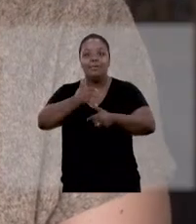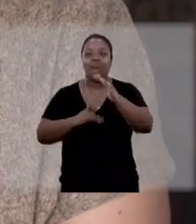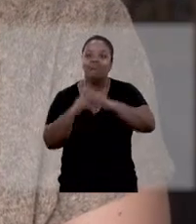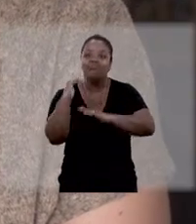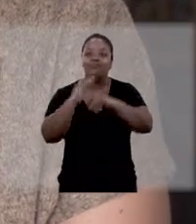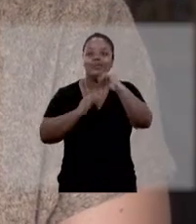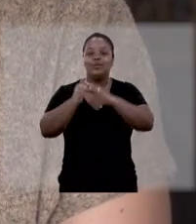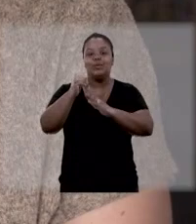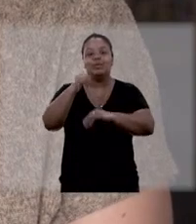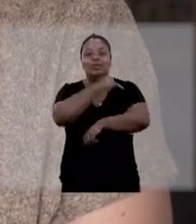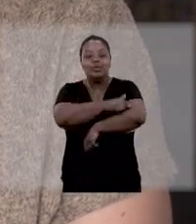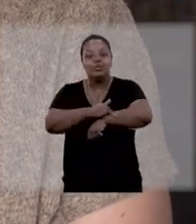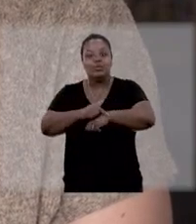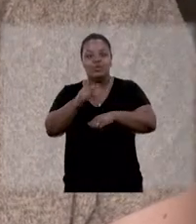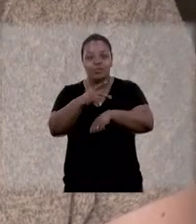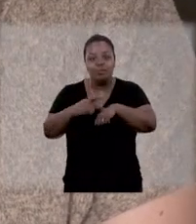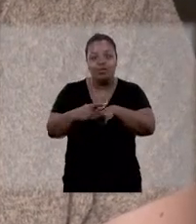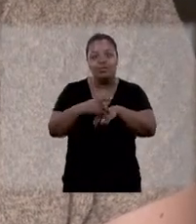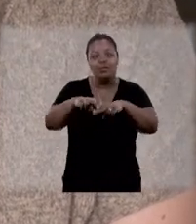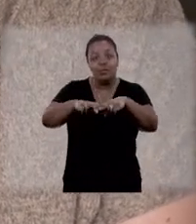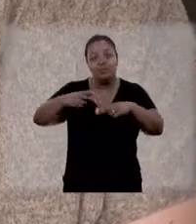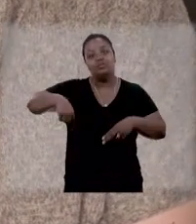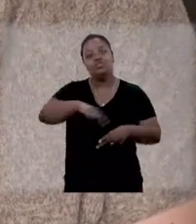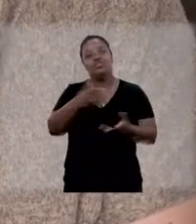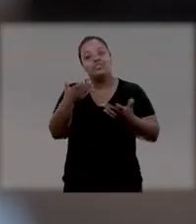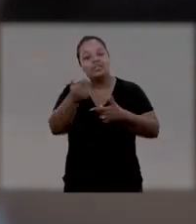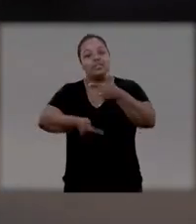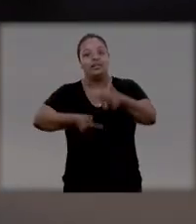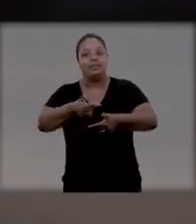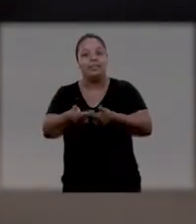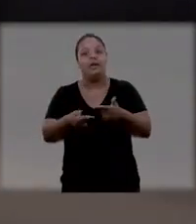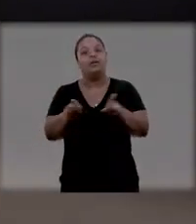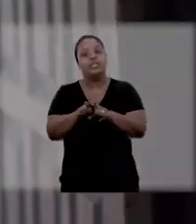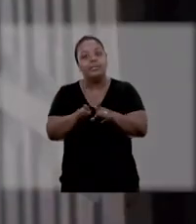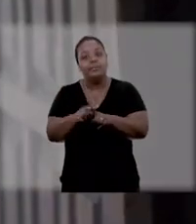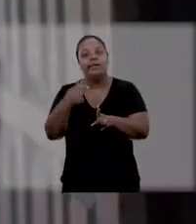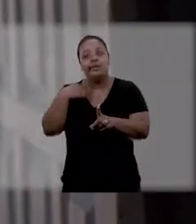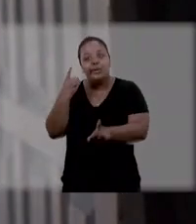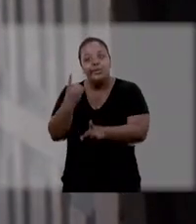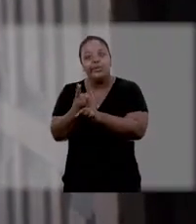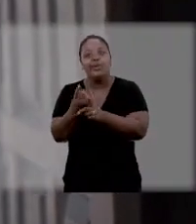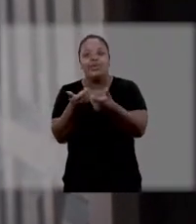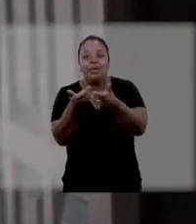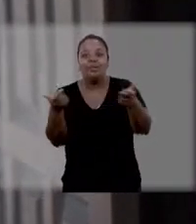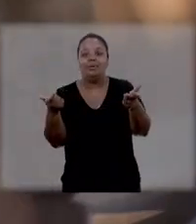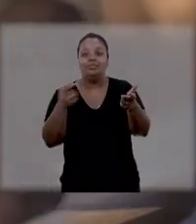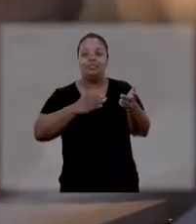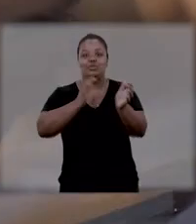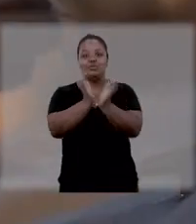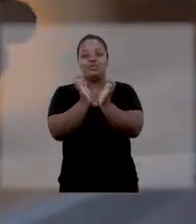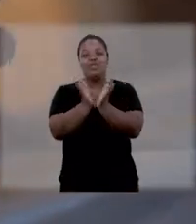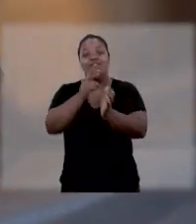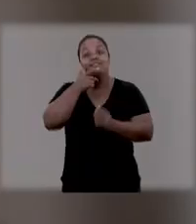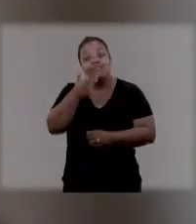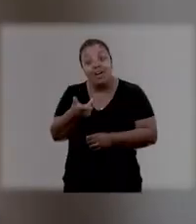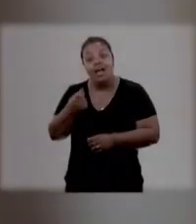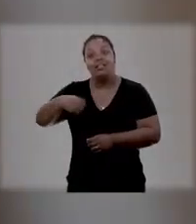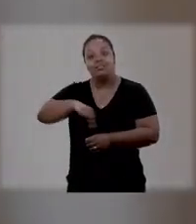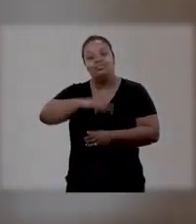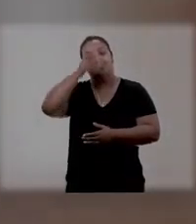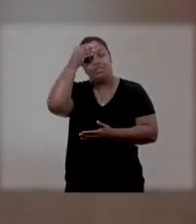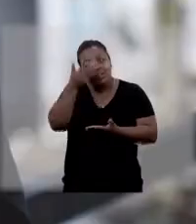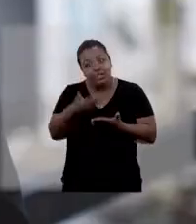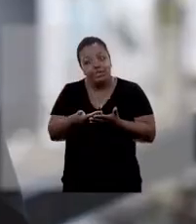da construção da educação desse país e é por isso que a gente quer trabalhar. E é isso que eu encontro na fala de muitos dos meus colegas também. A gente